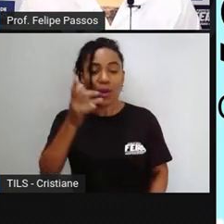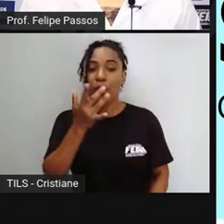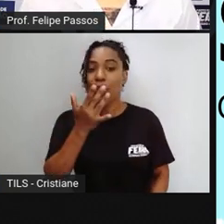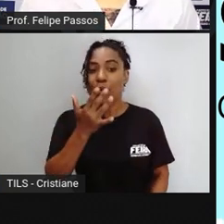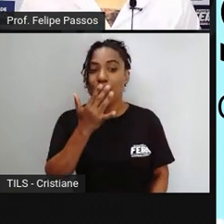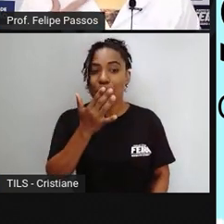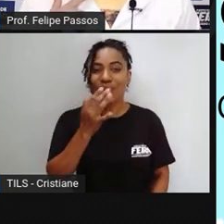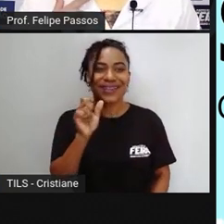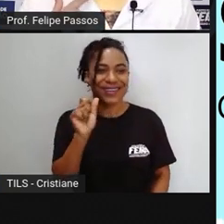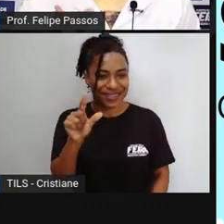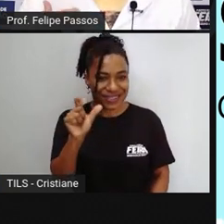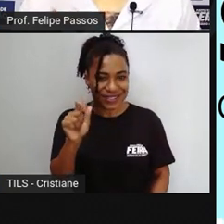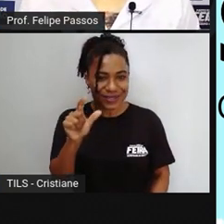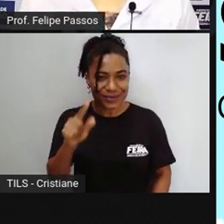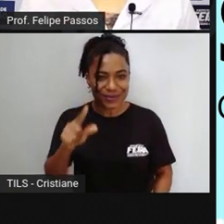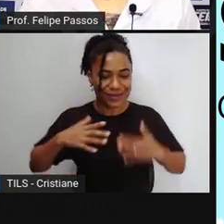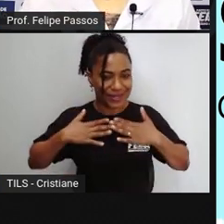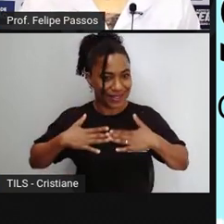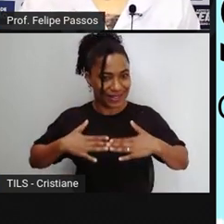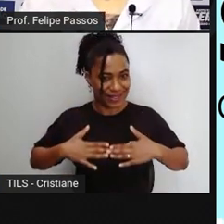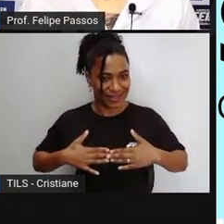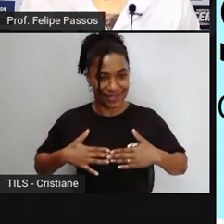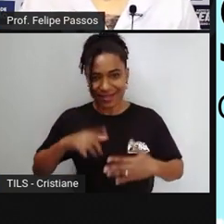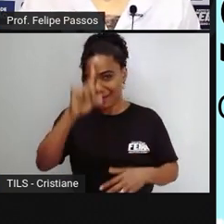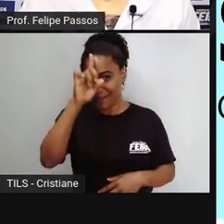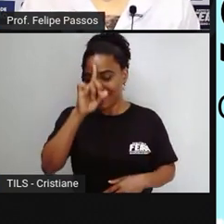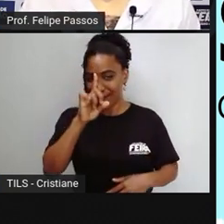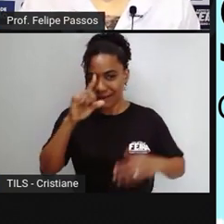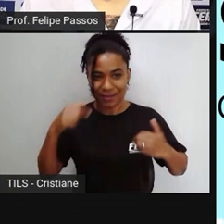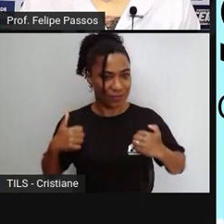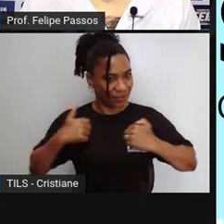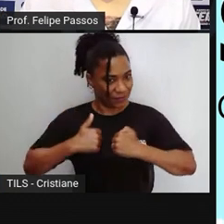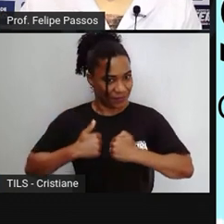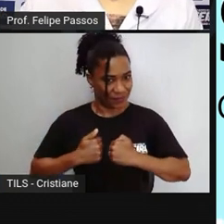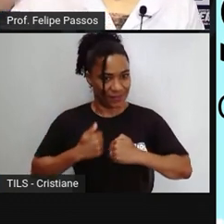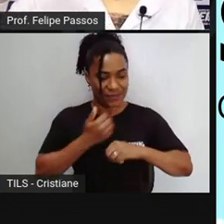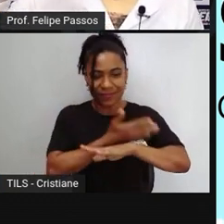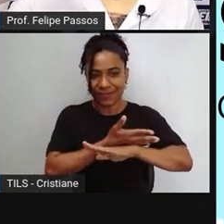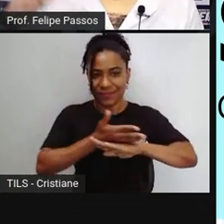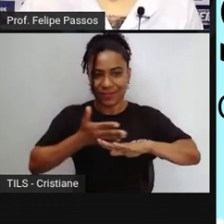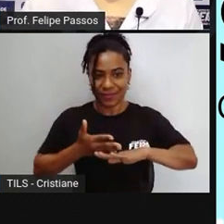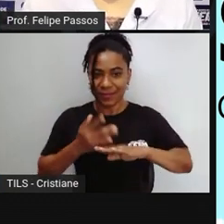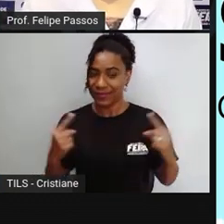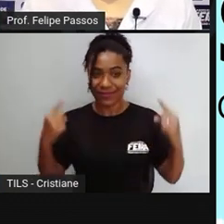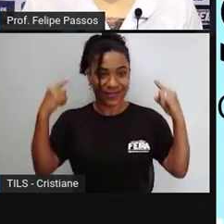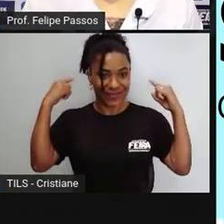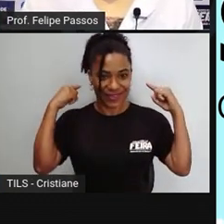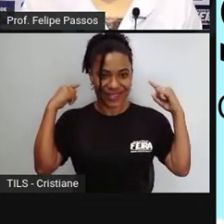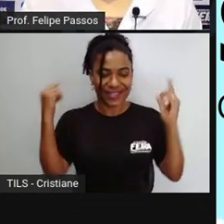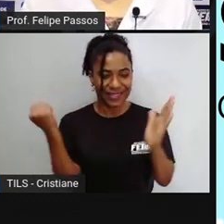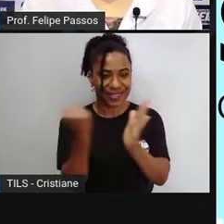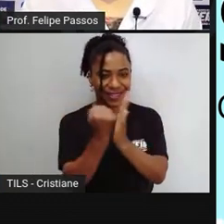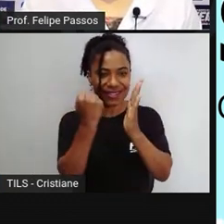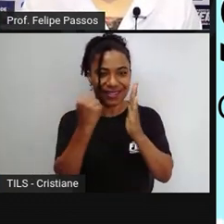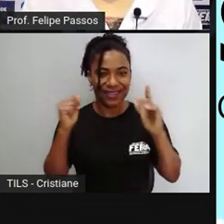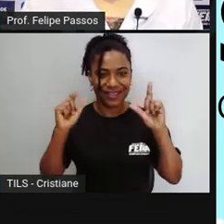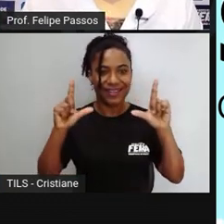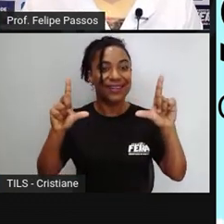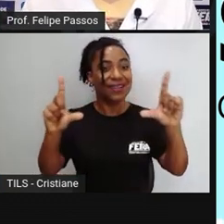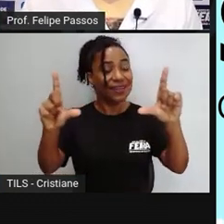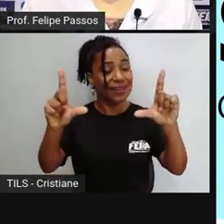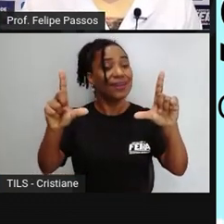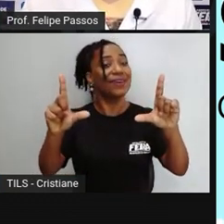estou vestindo hoje uma camisa amarela e por cima dessa camisa um jaleco branco e atrás de mim tem um painel com a logomarca da